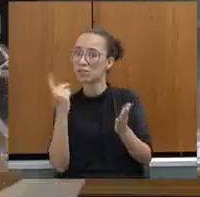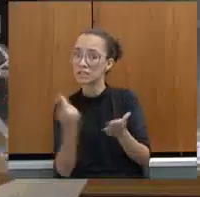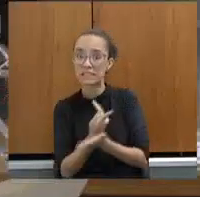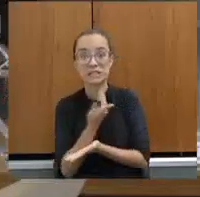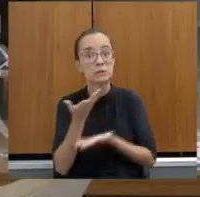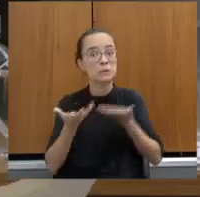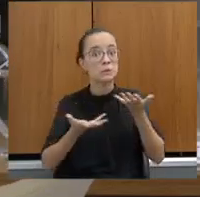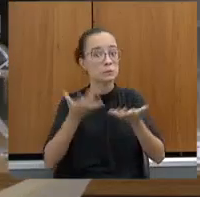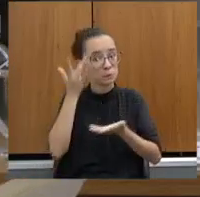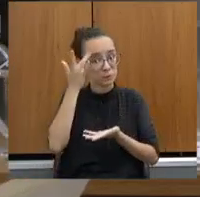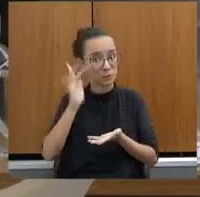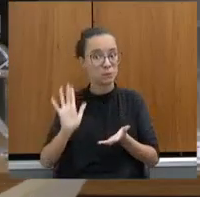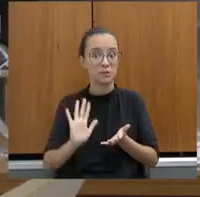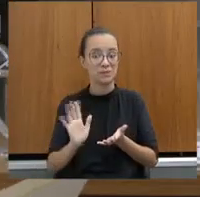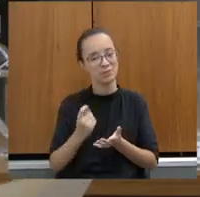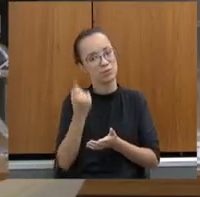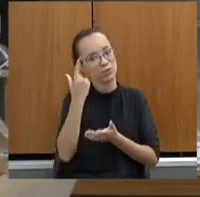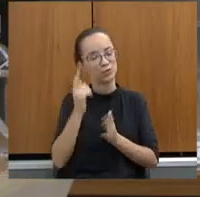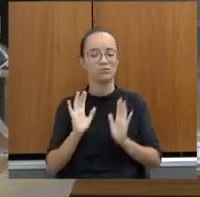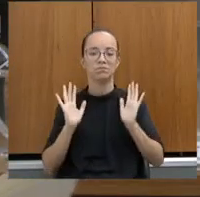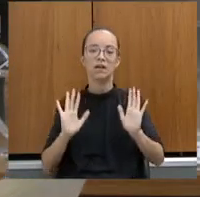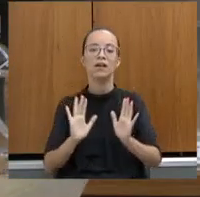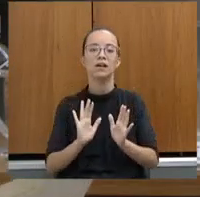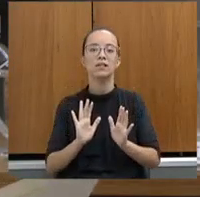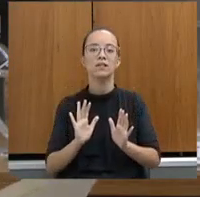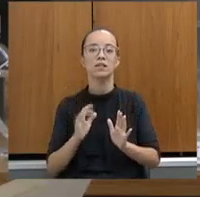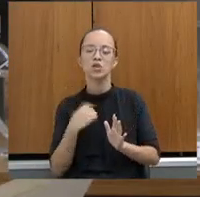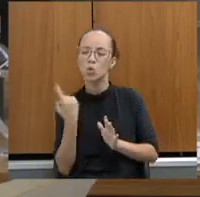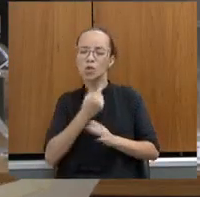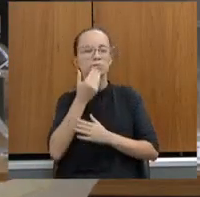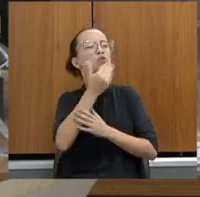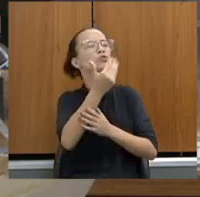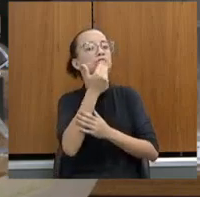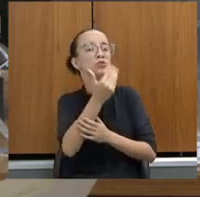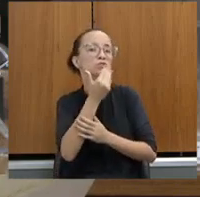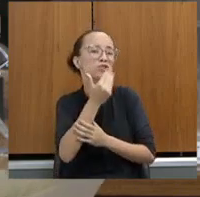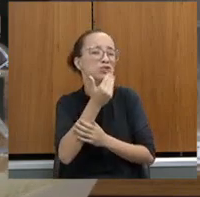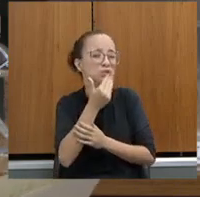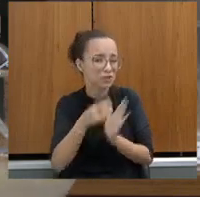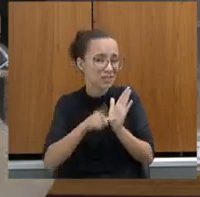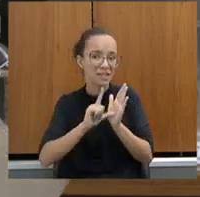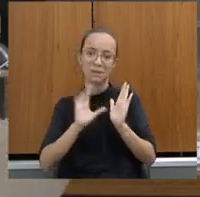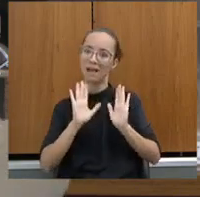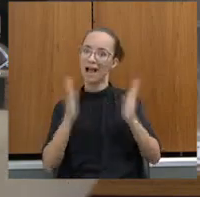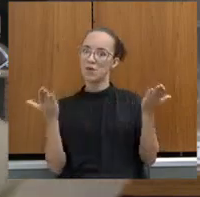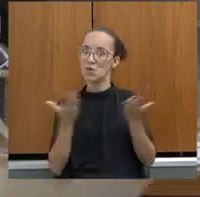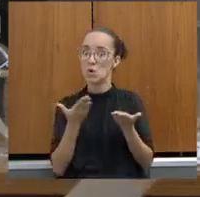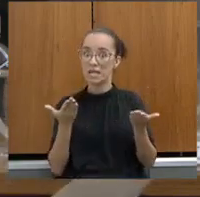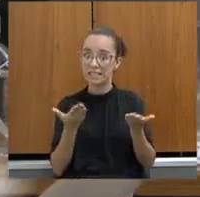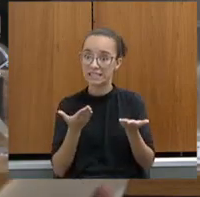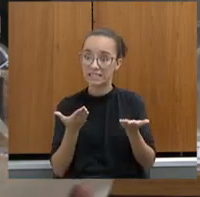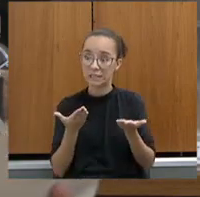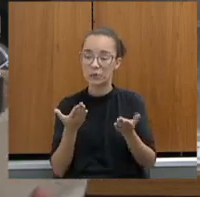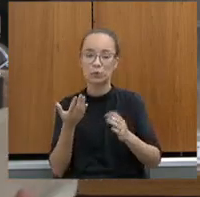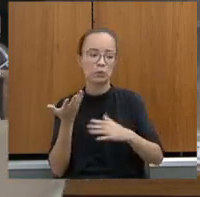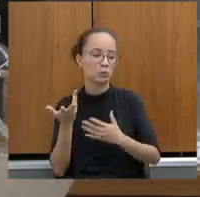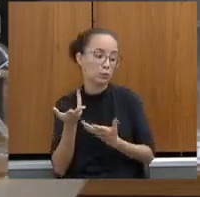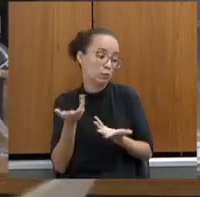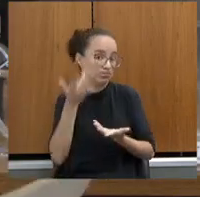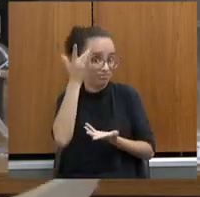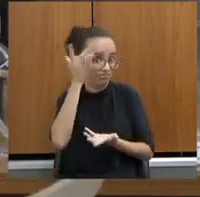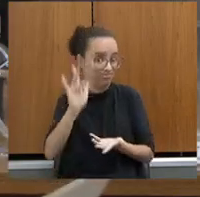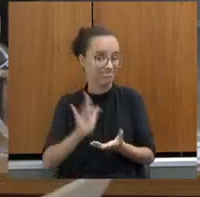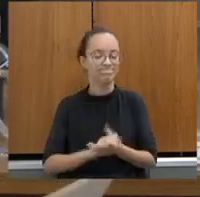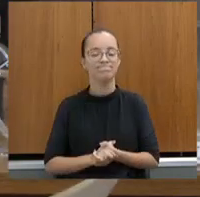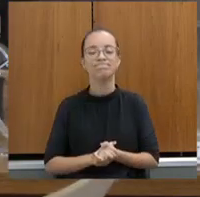um absurdo. Mas era uma reivindicação nossa, mas eu acredito que agora isso foi para o limbo também. Pode passar.